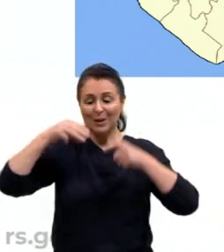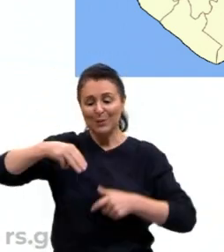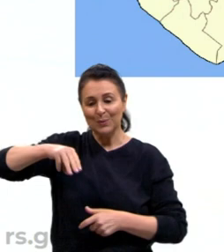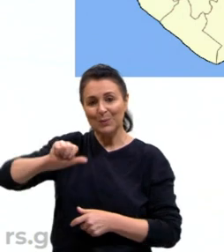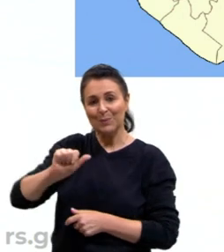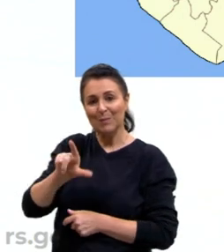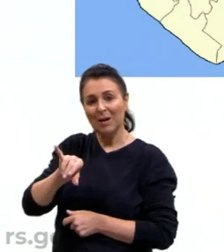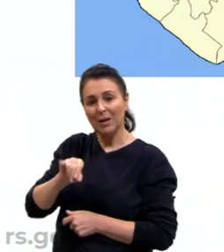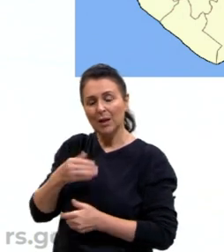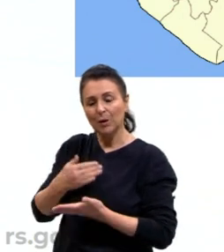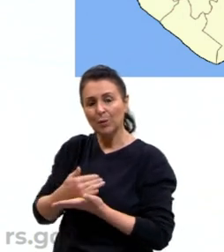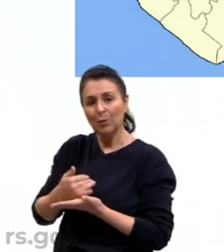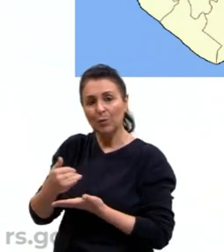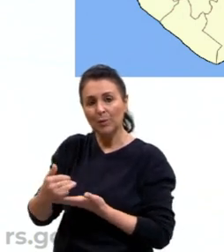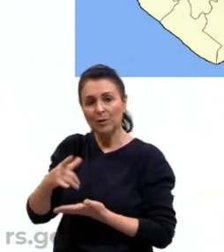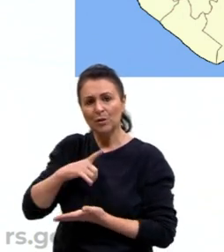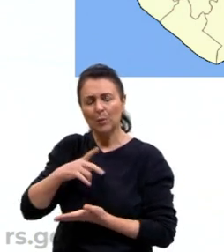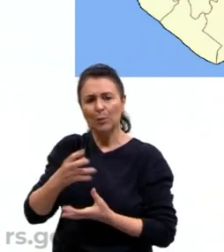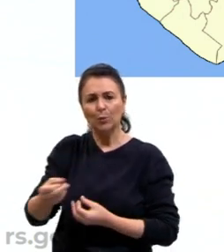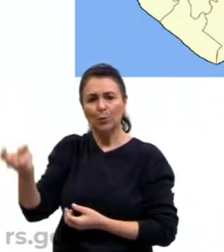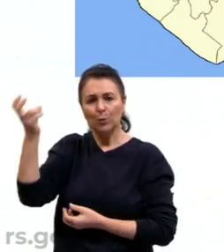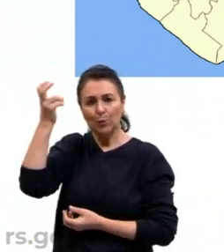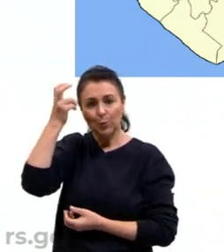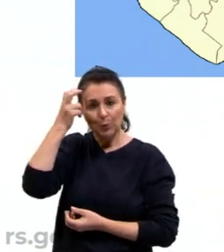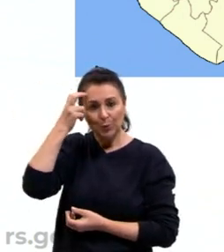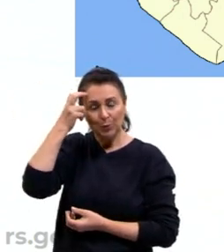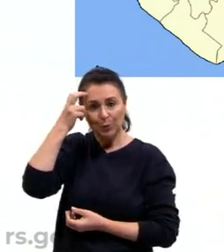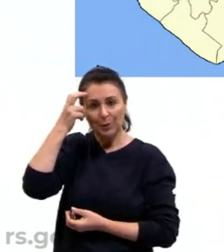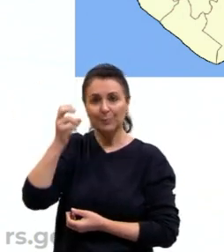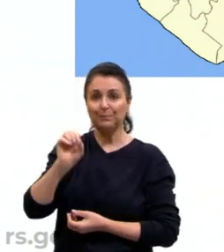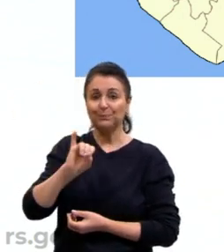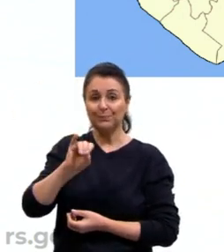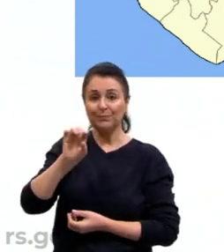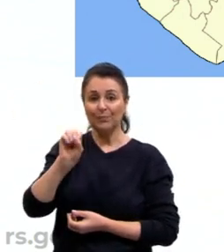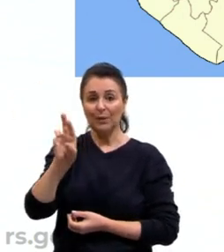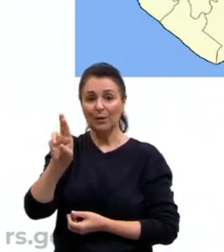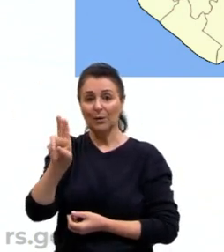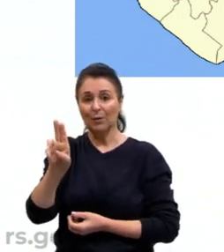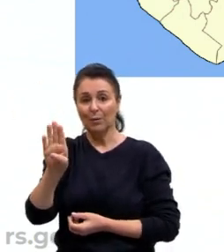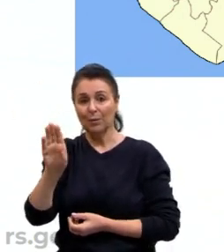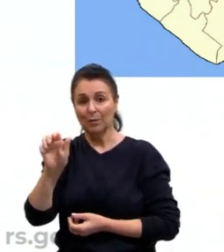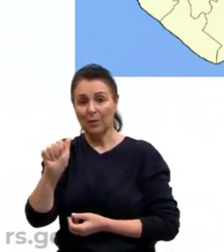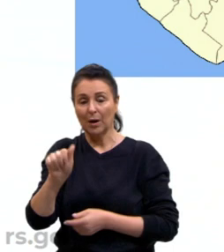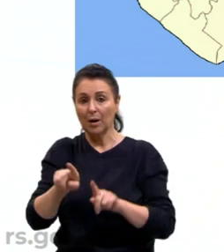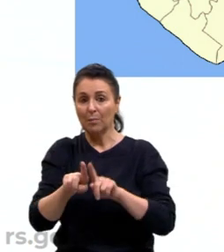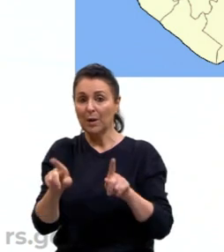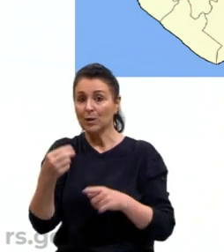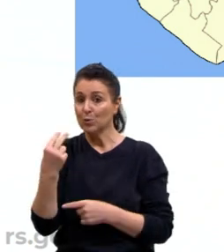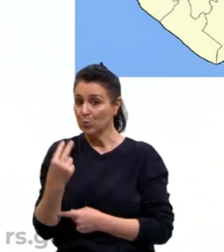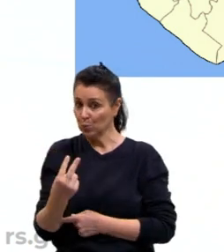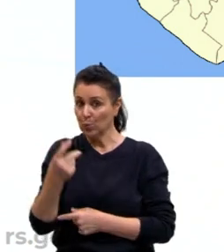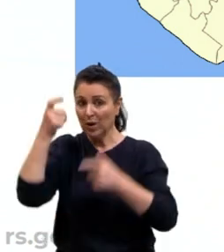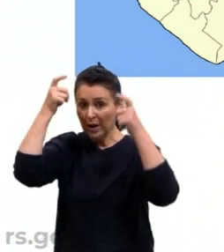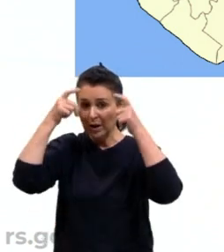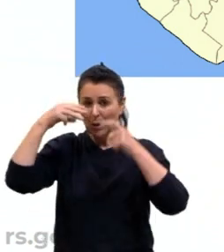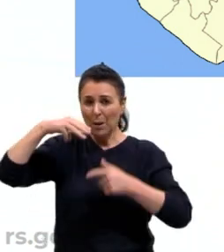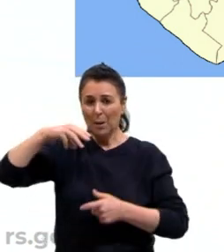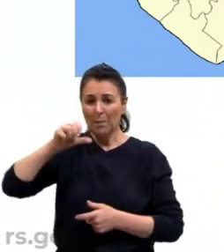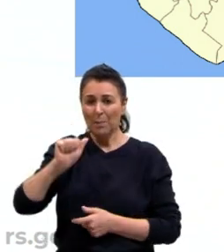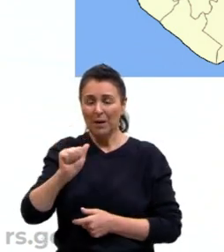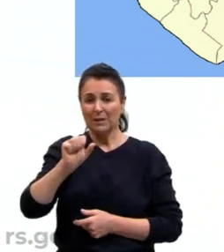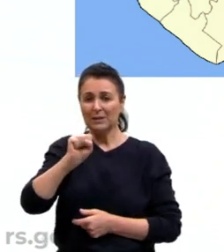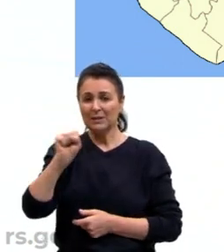no início, ele também tinha muito a cultura Yorubá, mas um dos seus reis, o Mansamusa, ele se